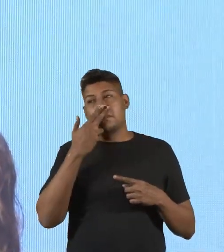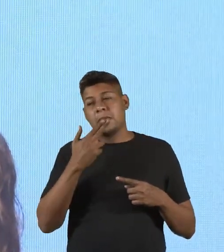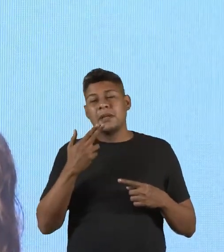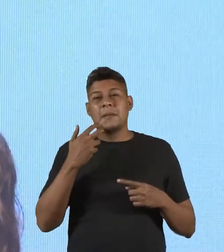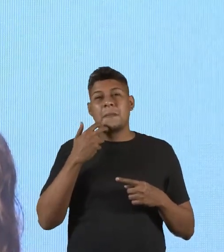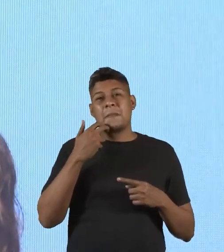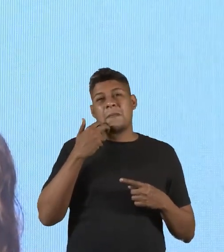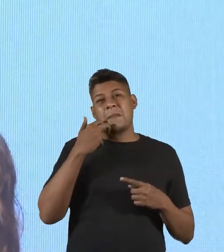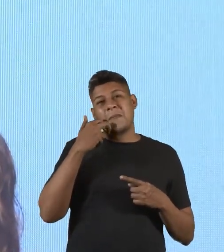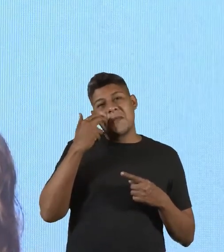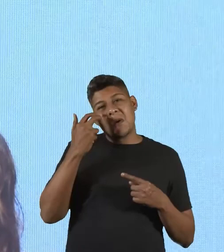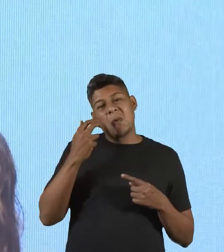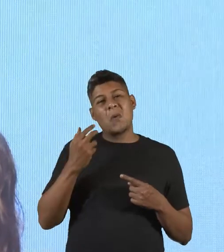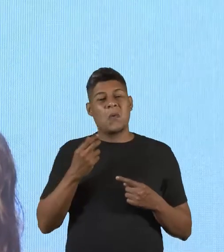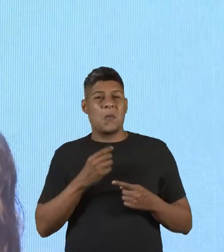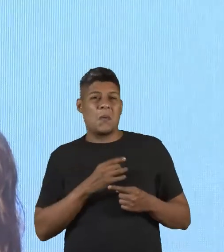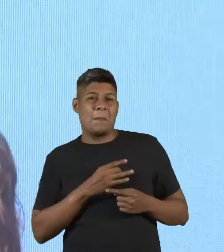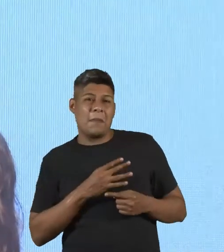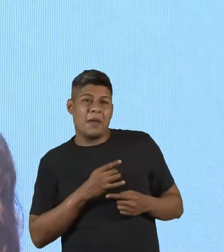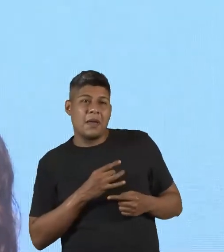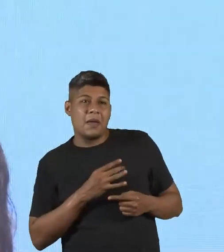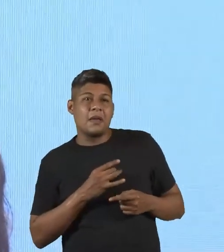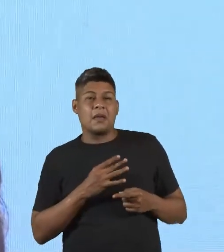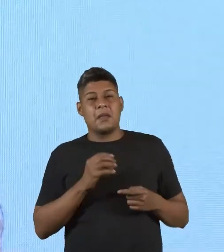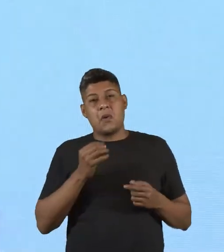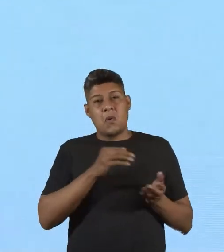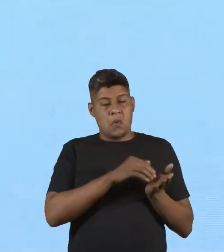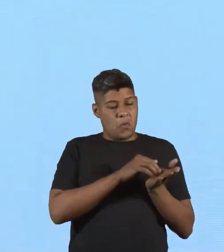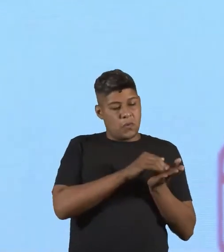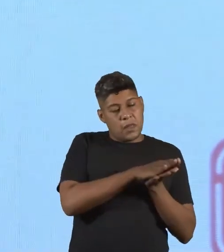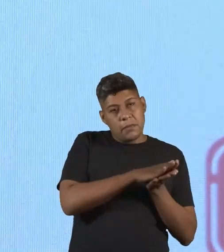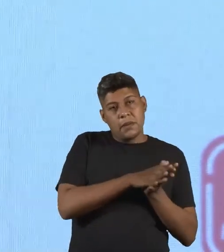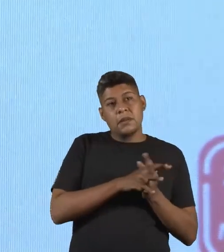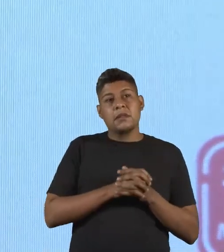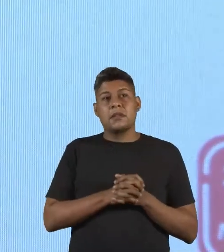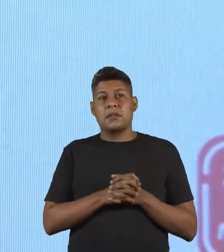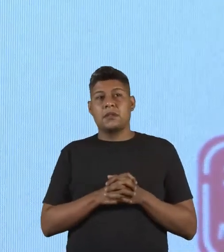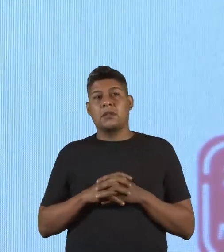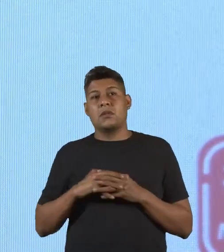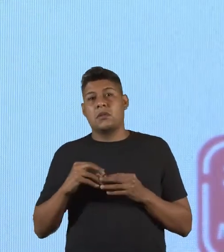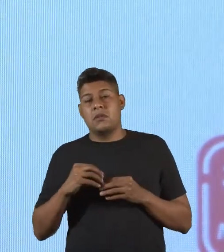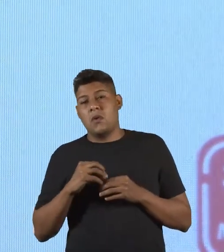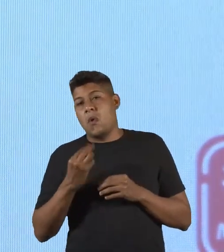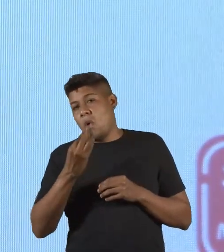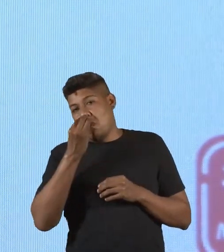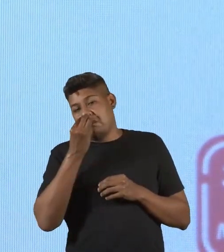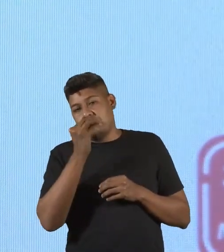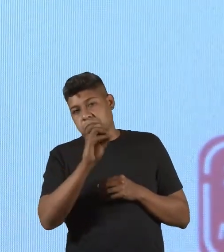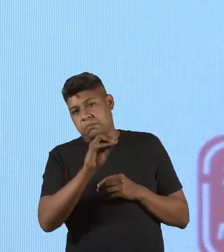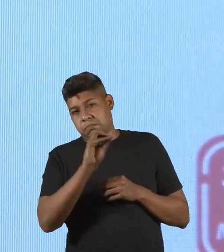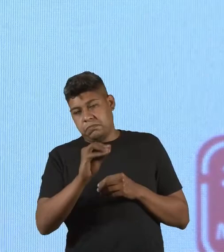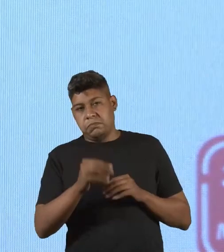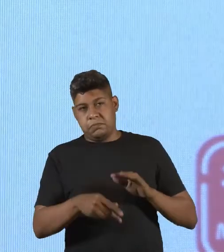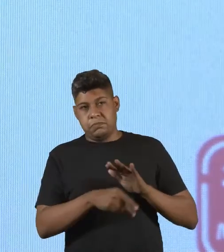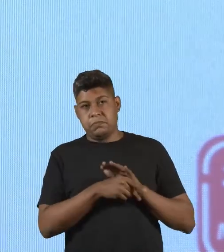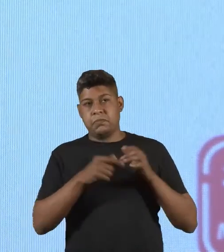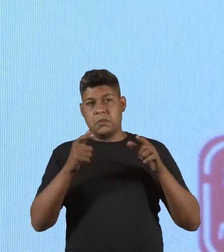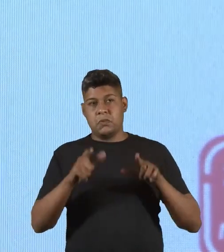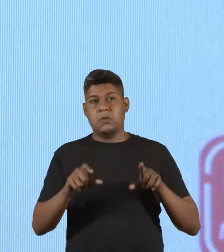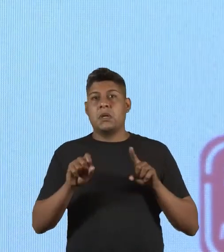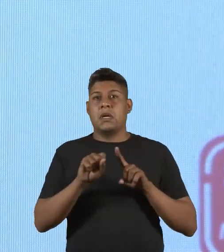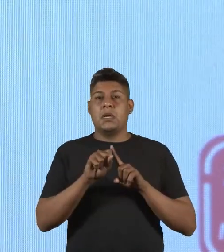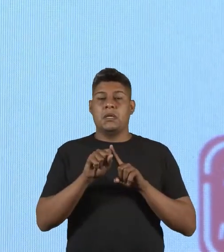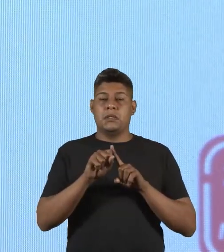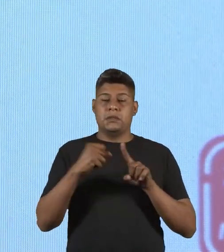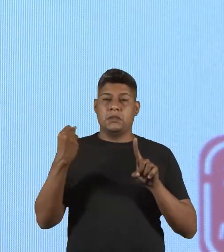retaliadas, elas temem serem demitidas, elas temem ser hostilizadas no ambiente de trabalho e na sociedade